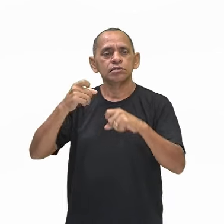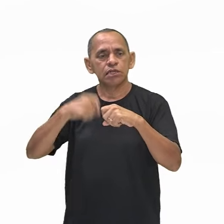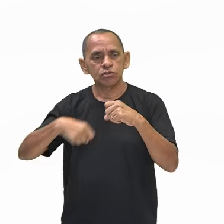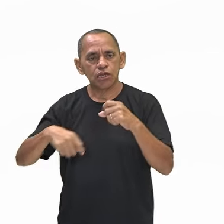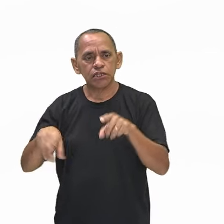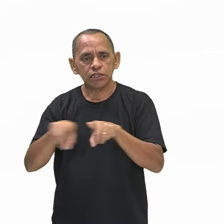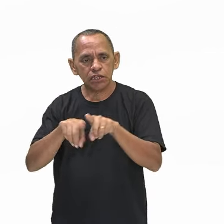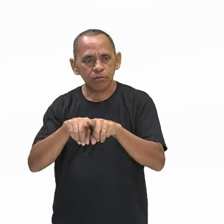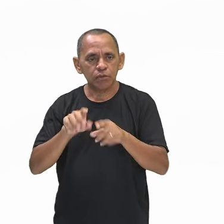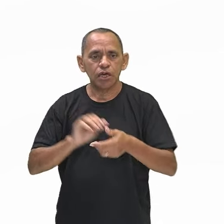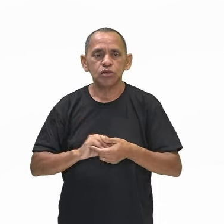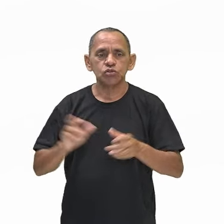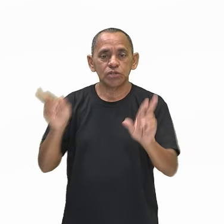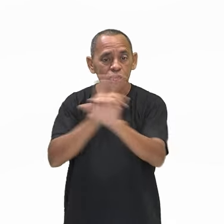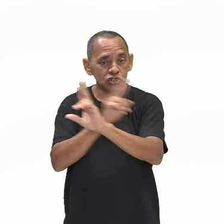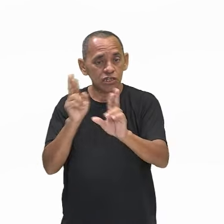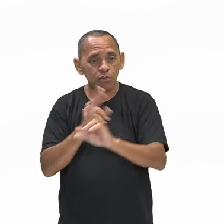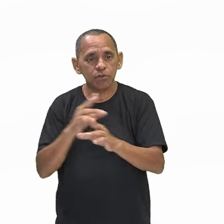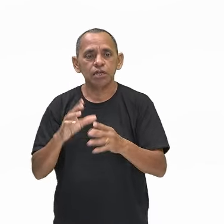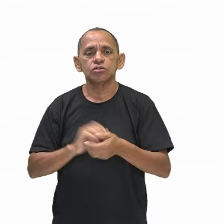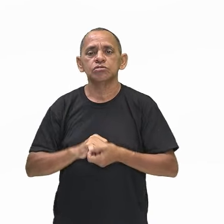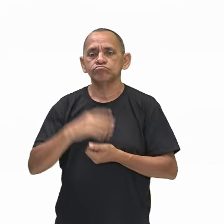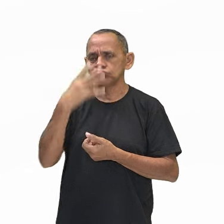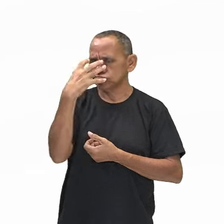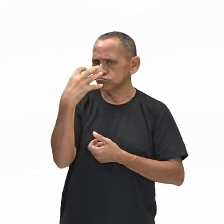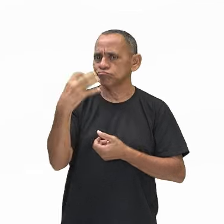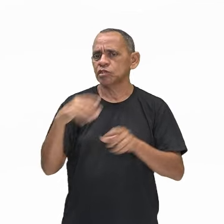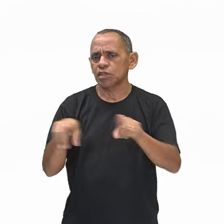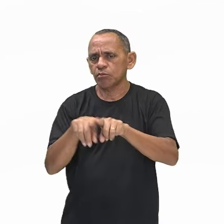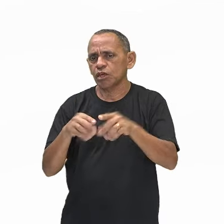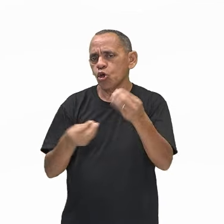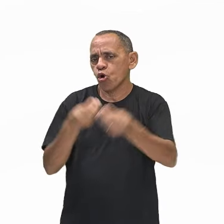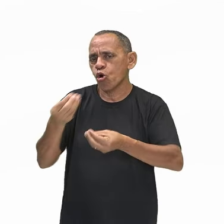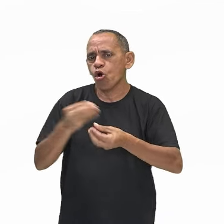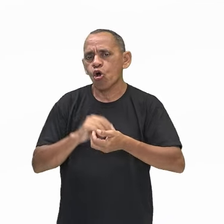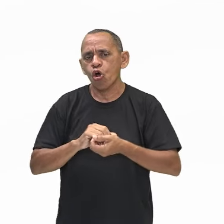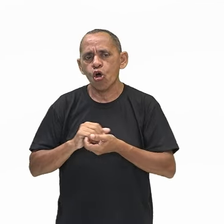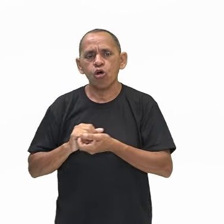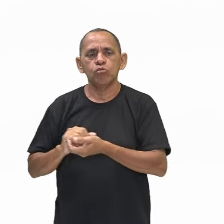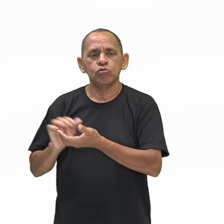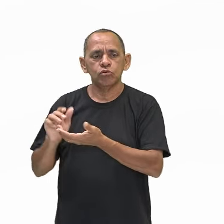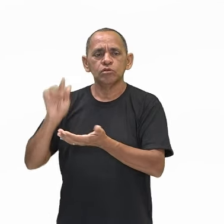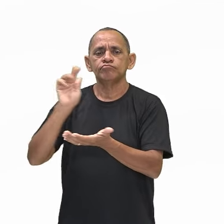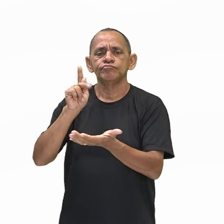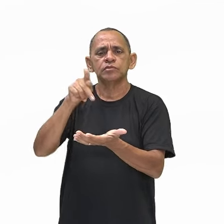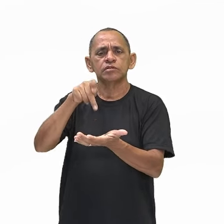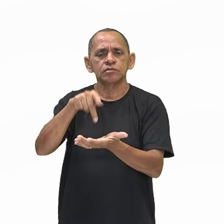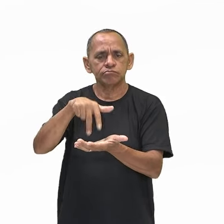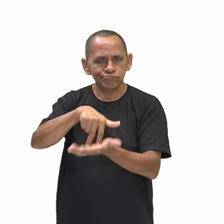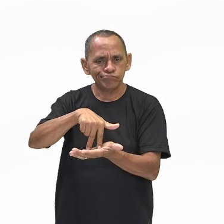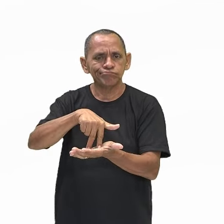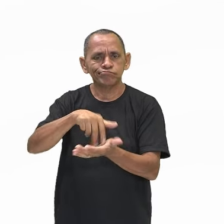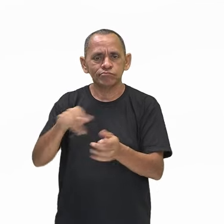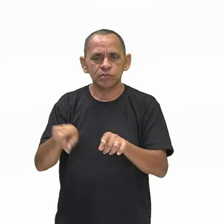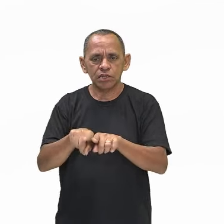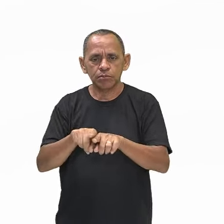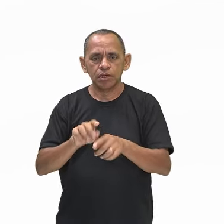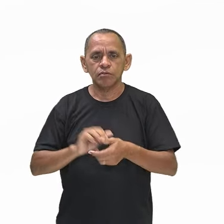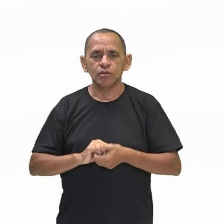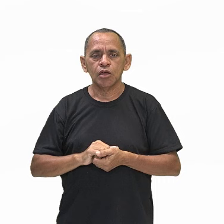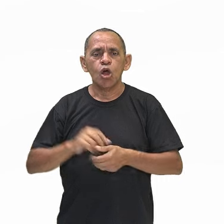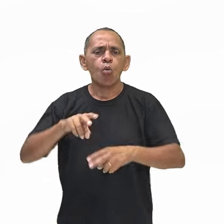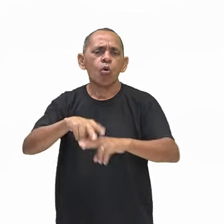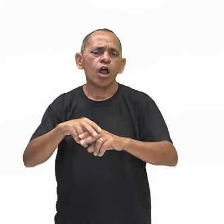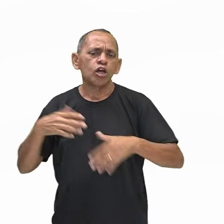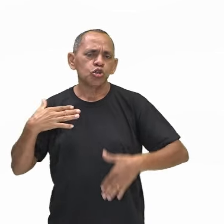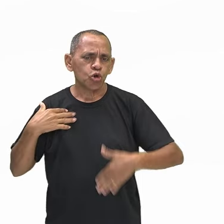enfim, se colocam e se posicionam no mundo. É pelo seu corpo que ele existe e